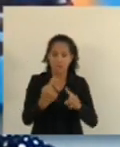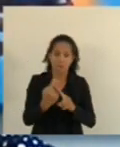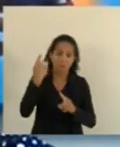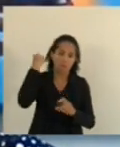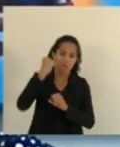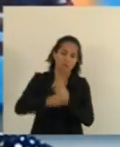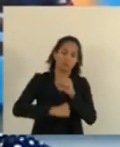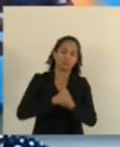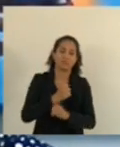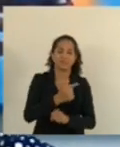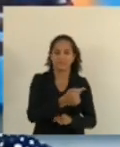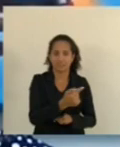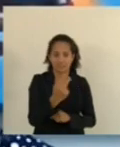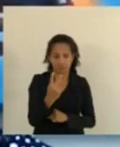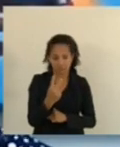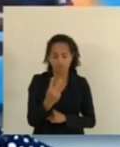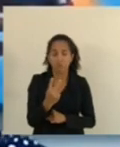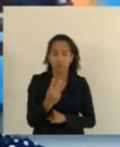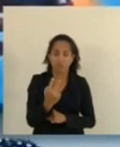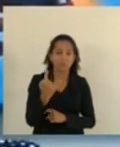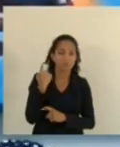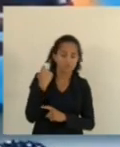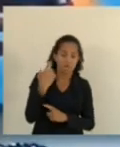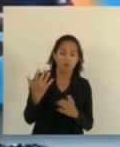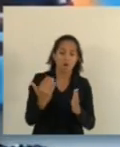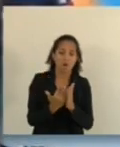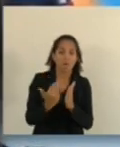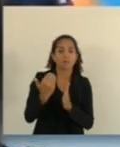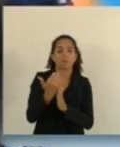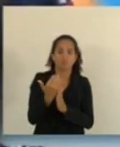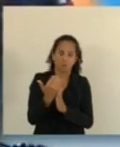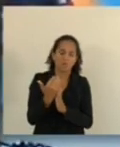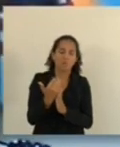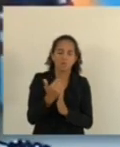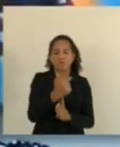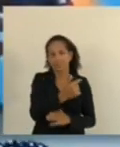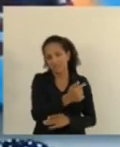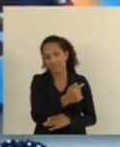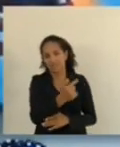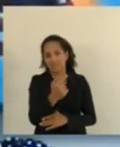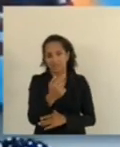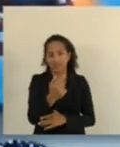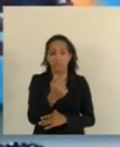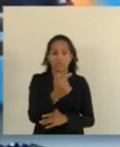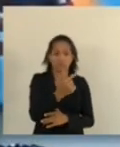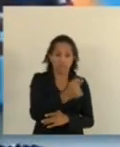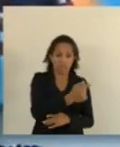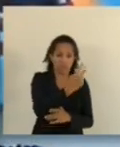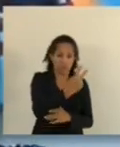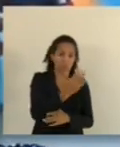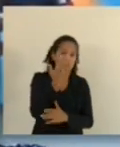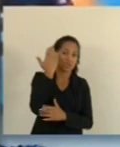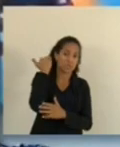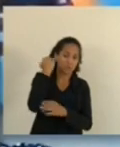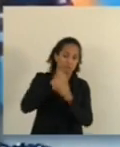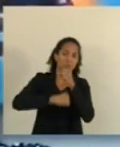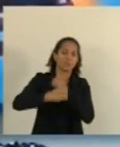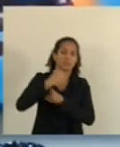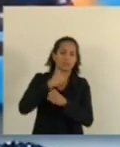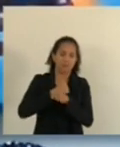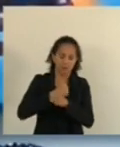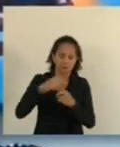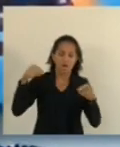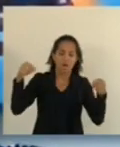72, ou seja, está crescendo 72 do mesmo período e 76 até